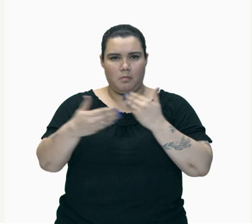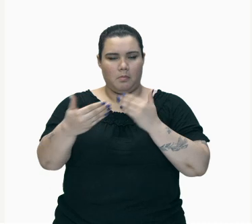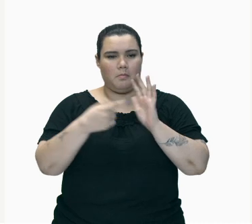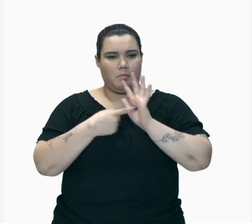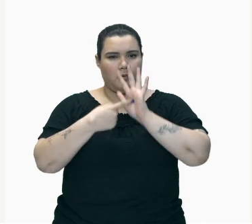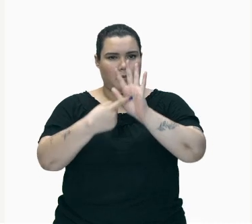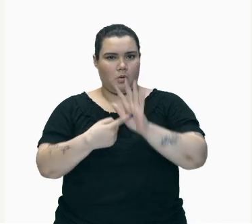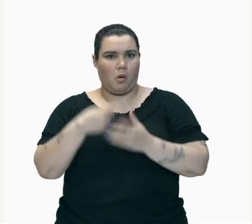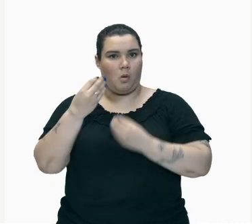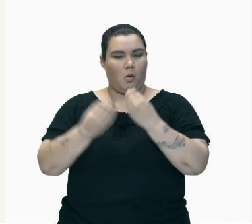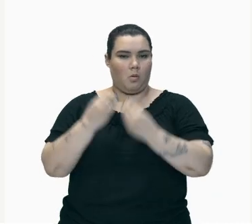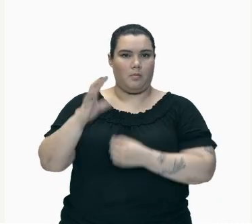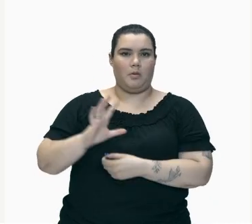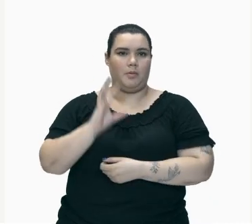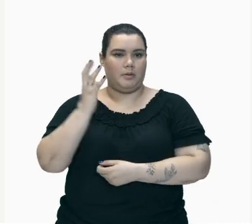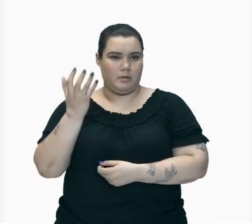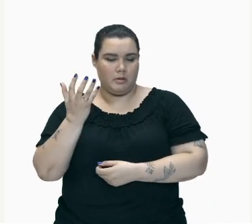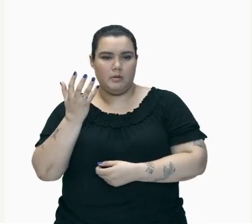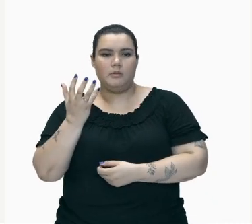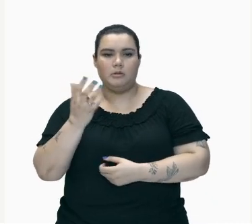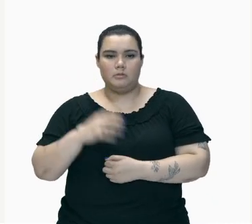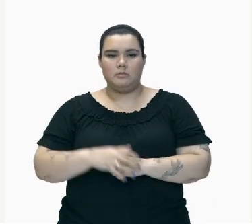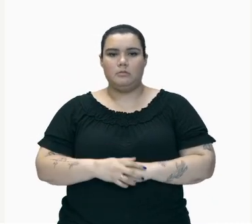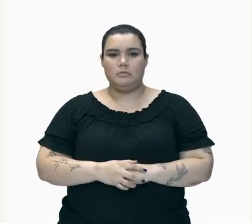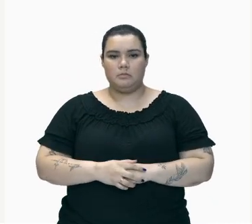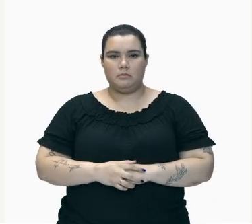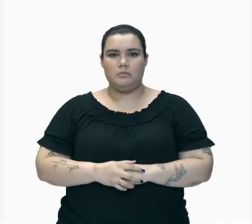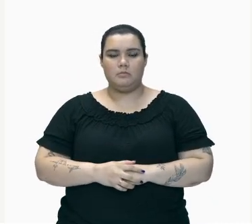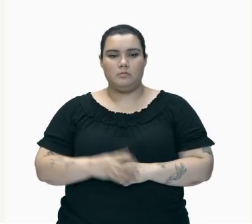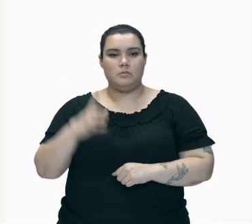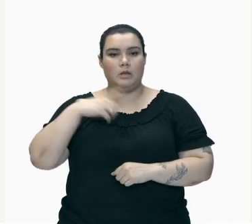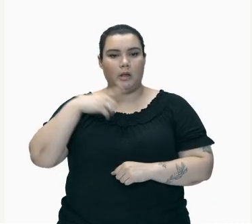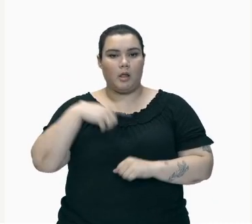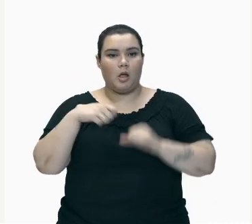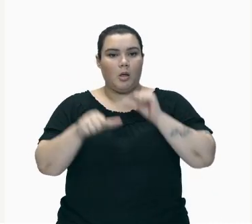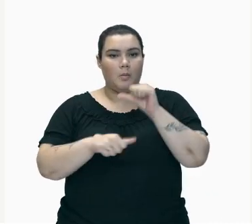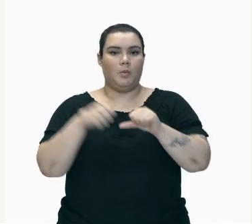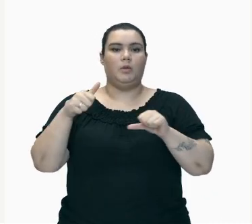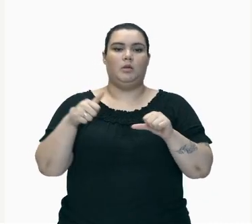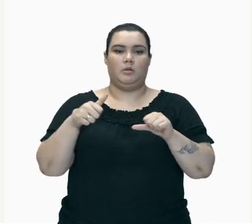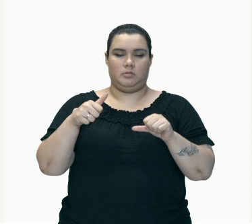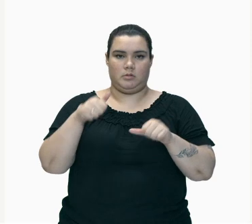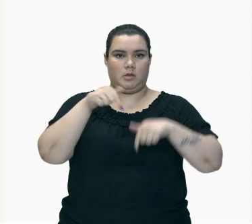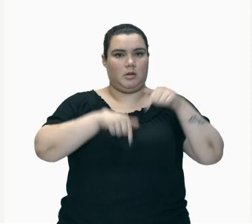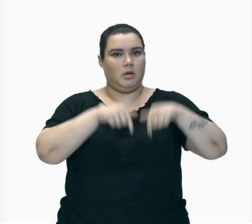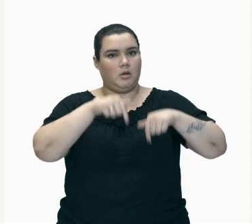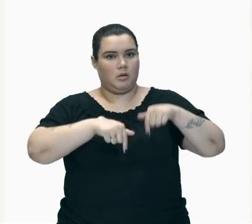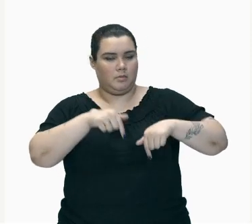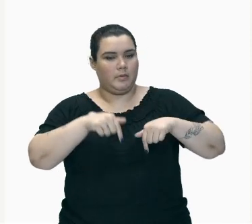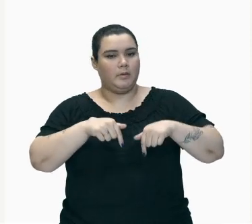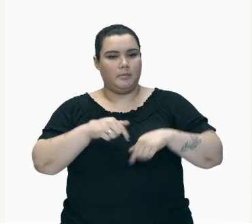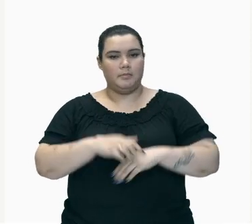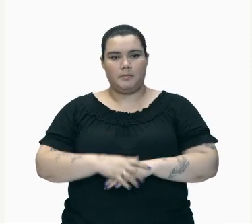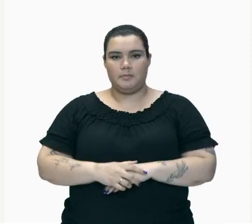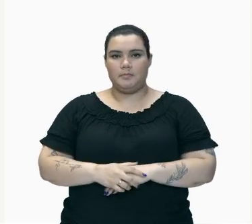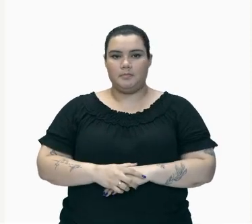Como é que ela Pode ocorrer Nós temos Uma alteração Química Da estrutura